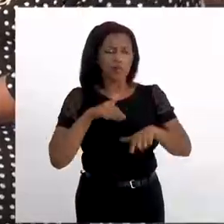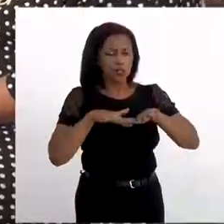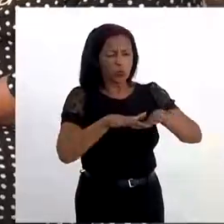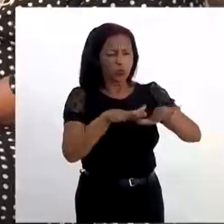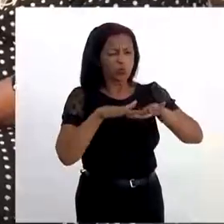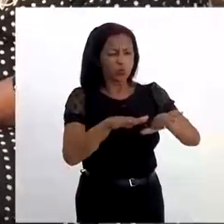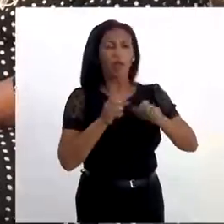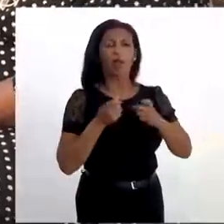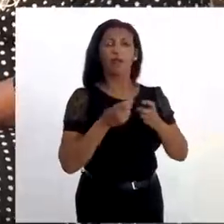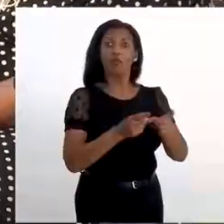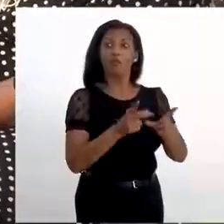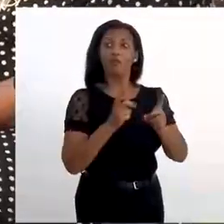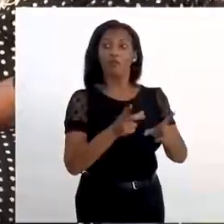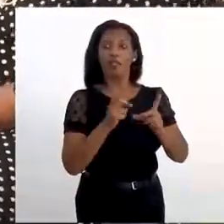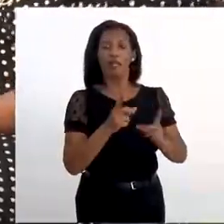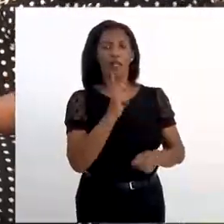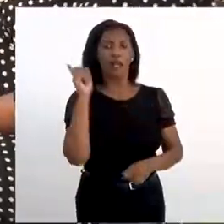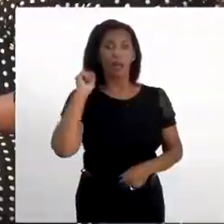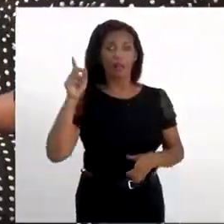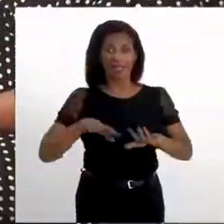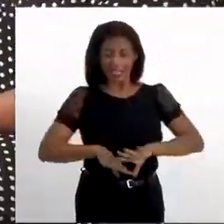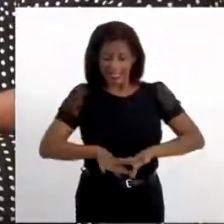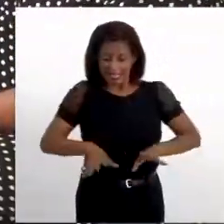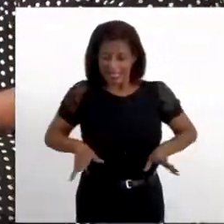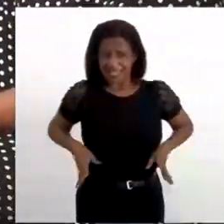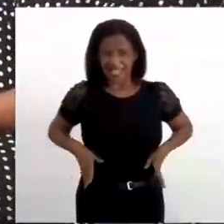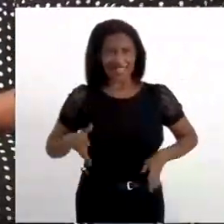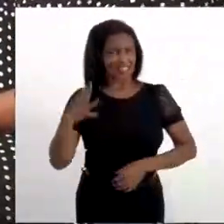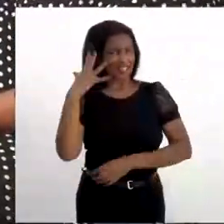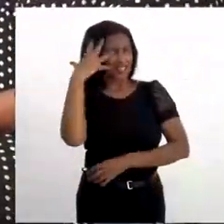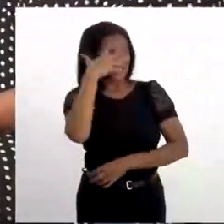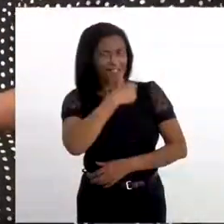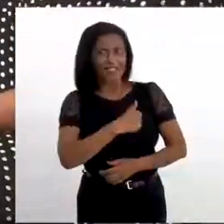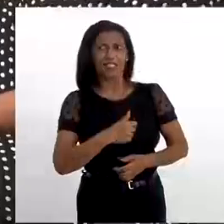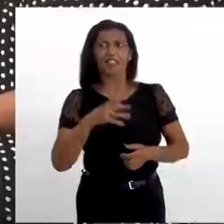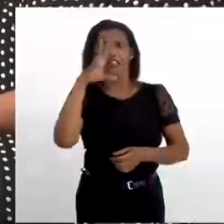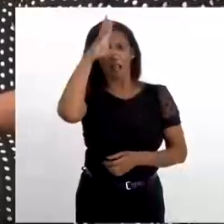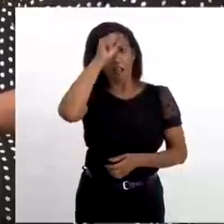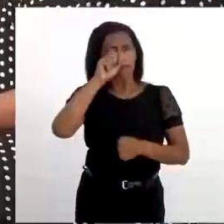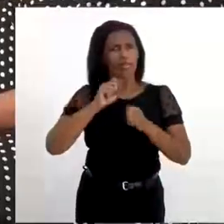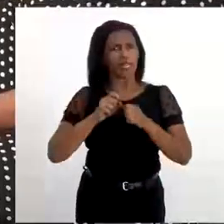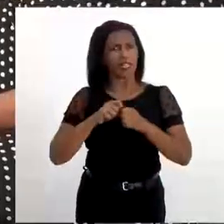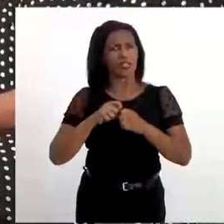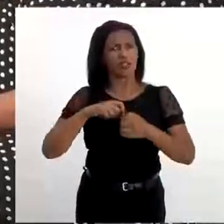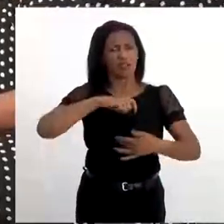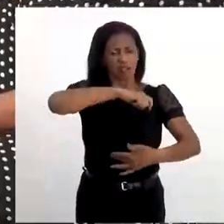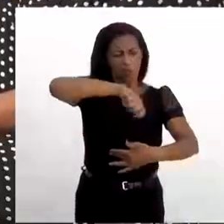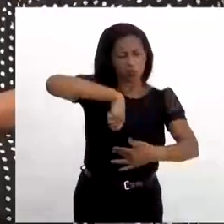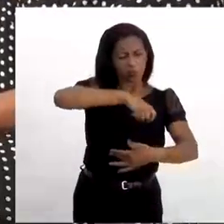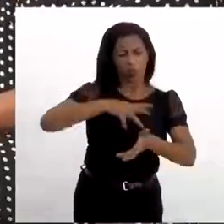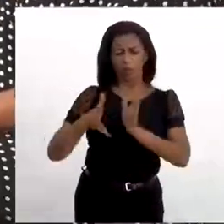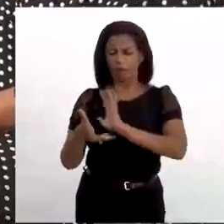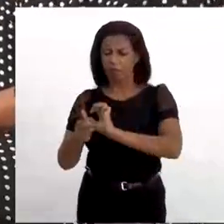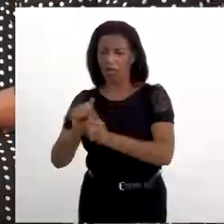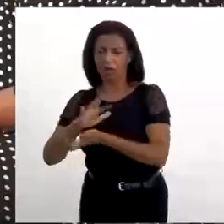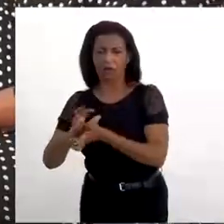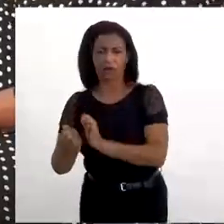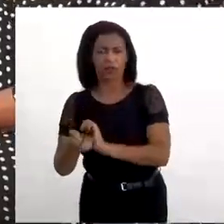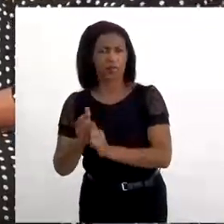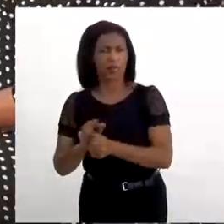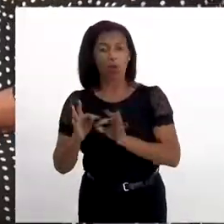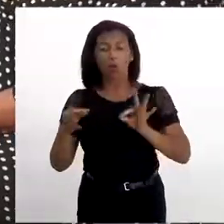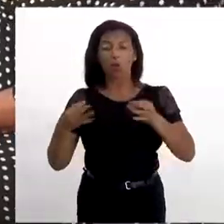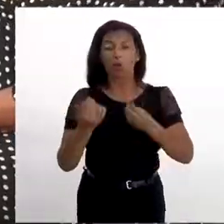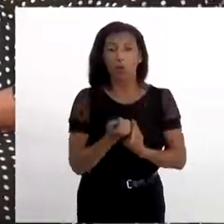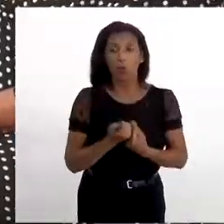começar a gerar renda, porque elas vão vender. Elas fazem essas saias lindas. fazem, aprendem a fazer as saias, aprendem a fazer artesanato. Entendeu?